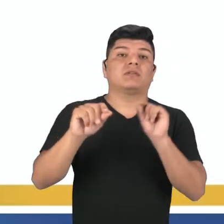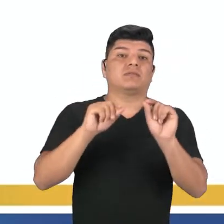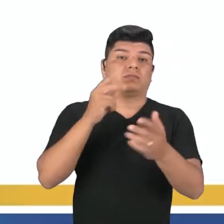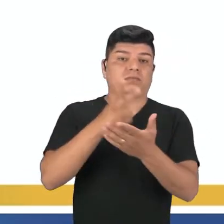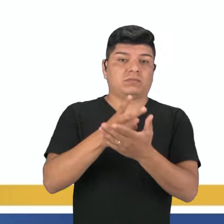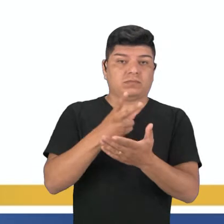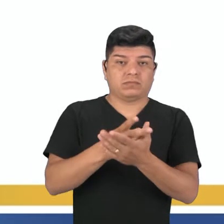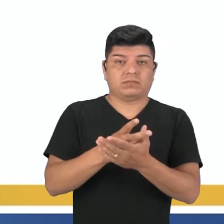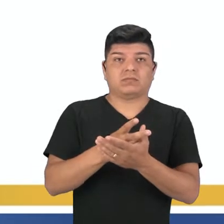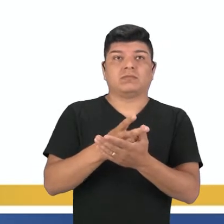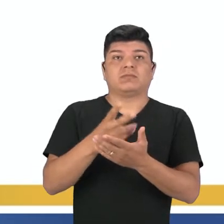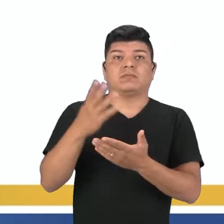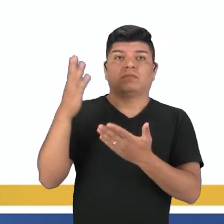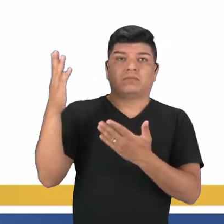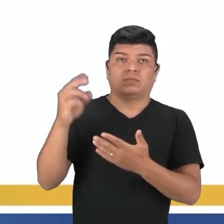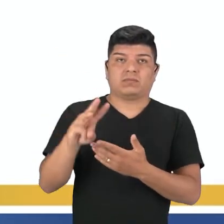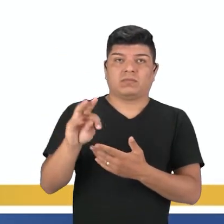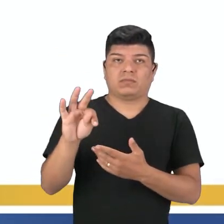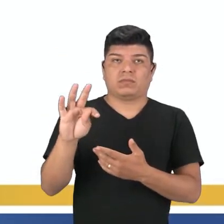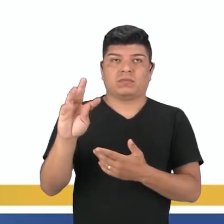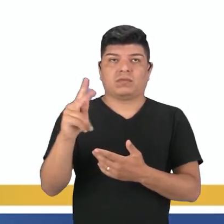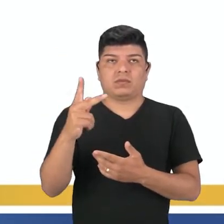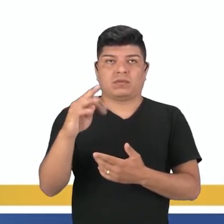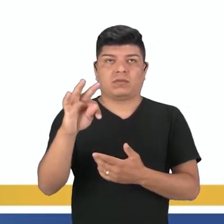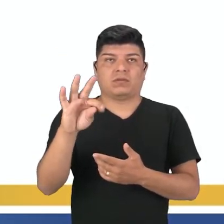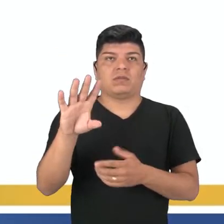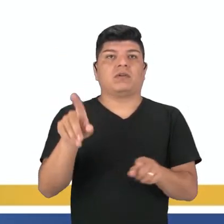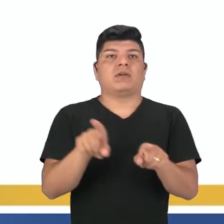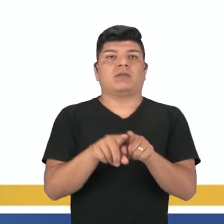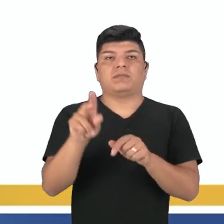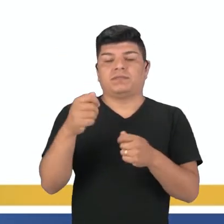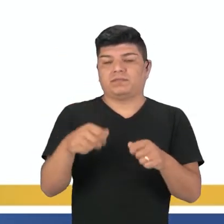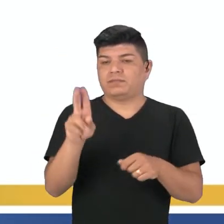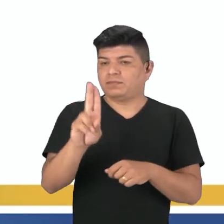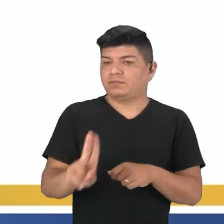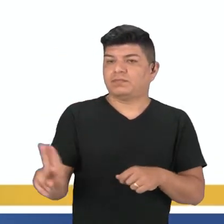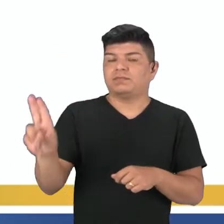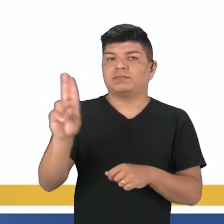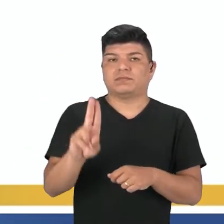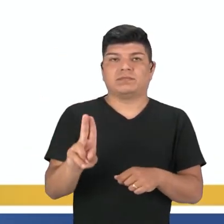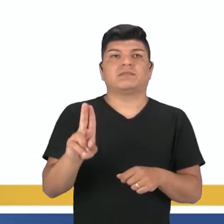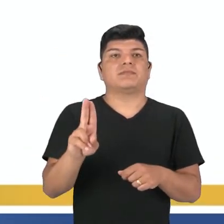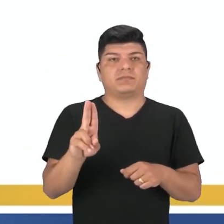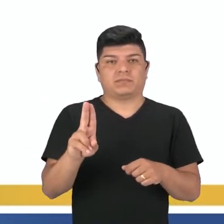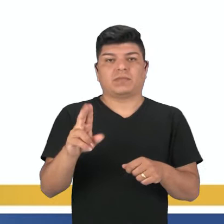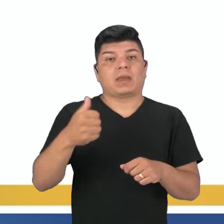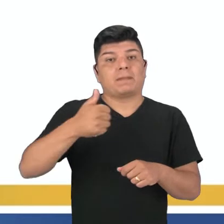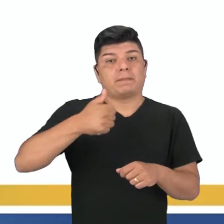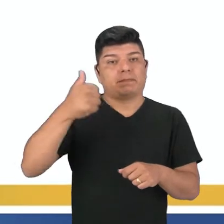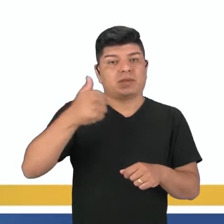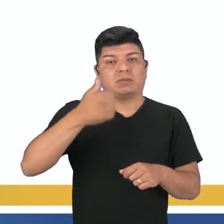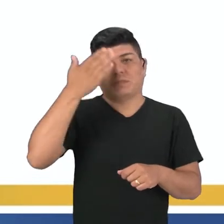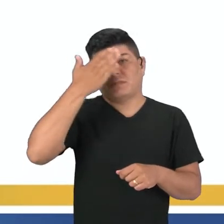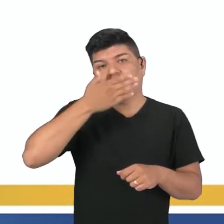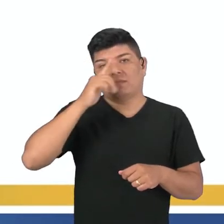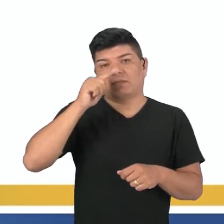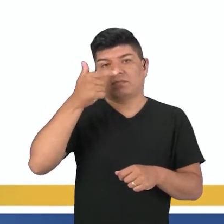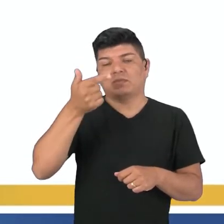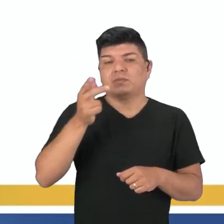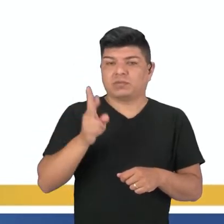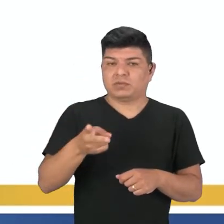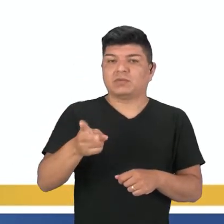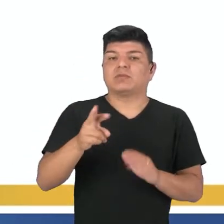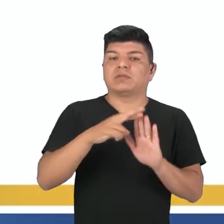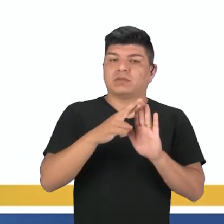What, when, where? Então quando vocês precisarem usá-las, são elas quem vão vir primeiro e depois vocês